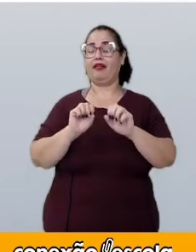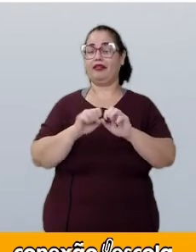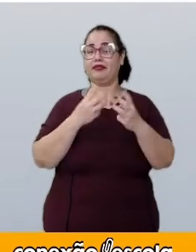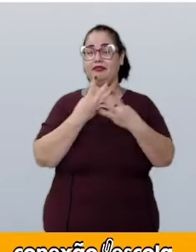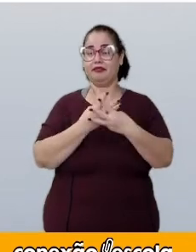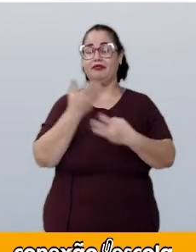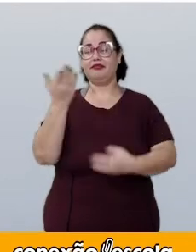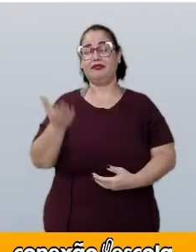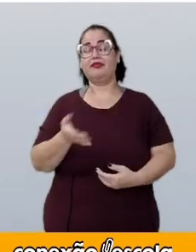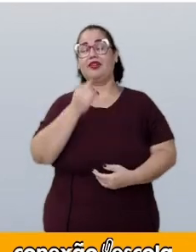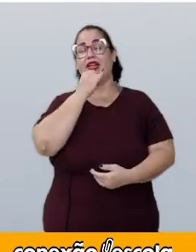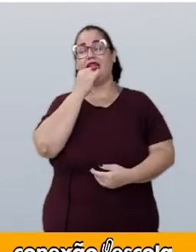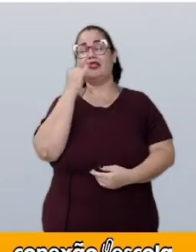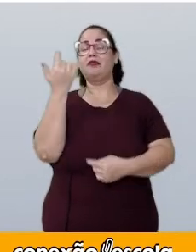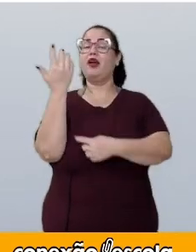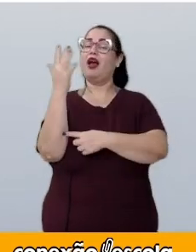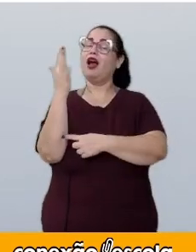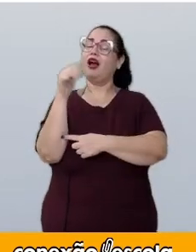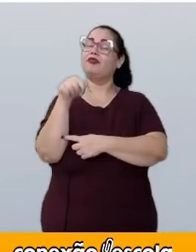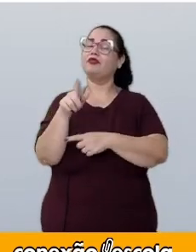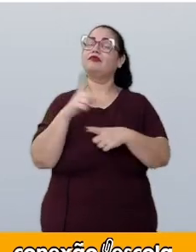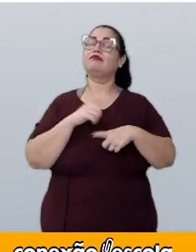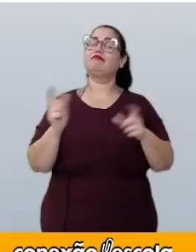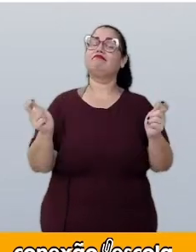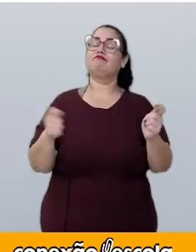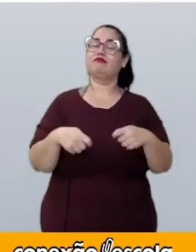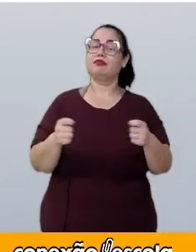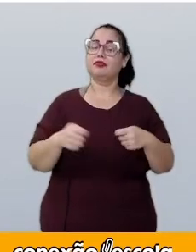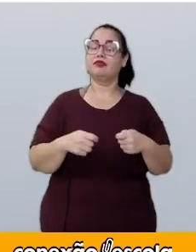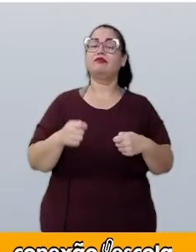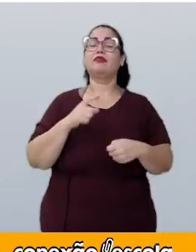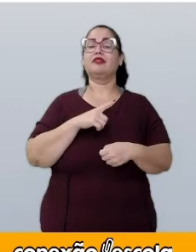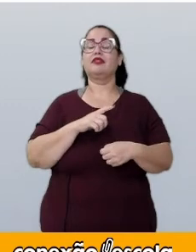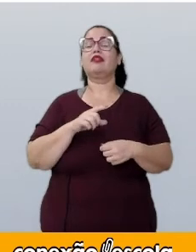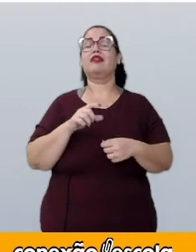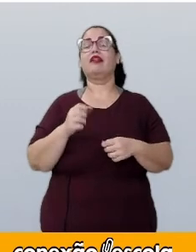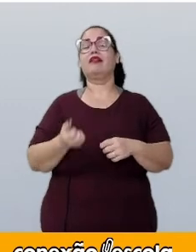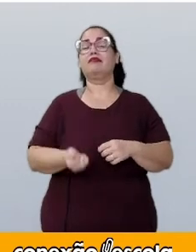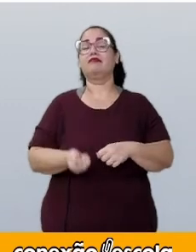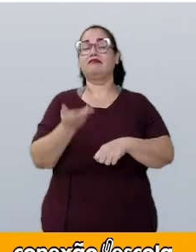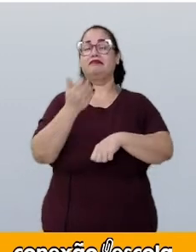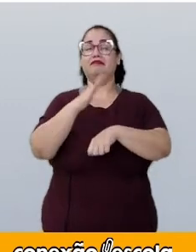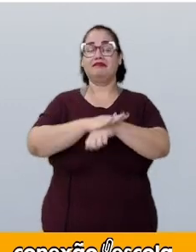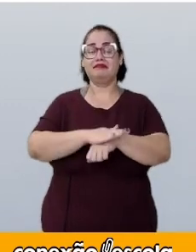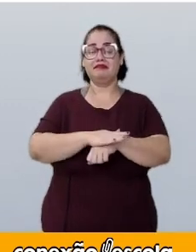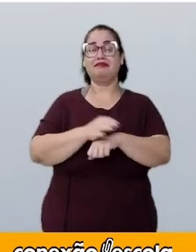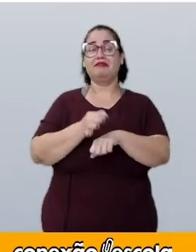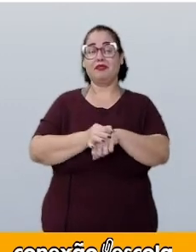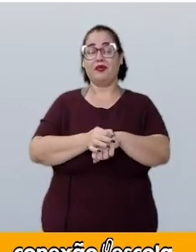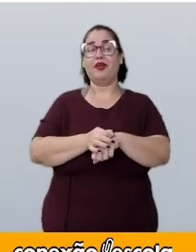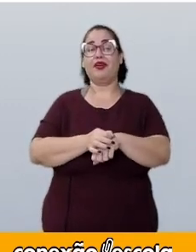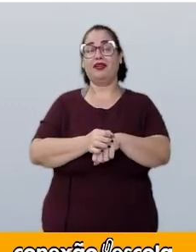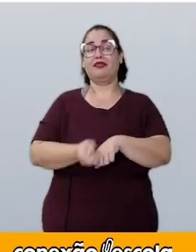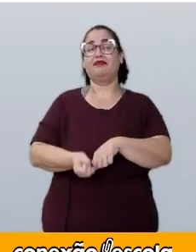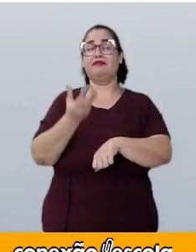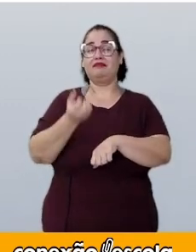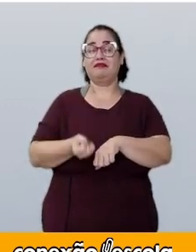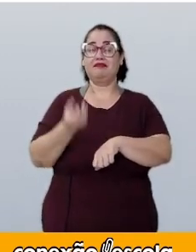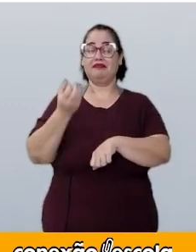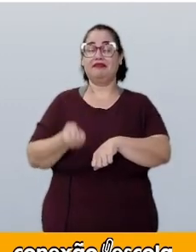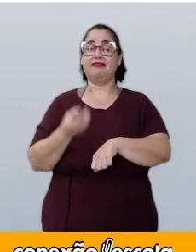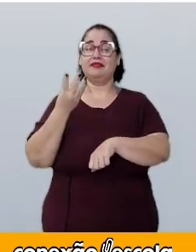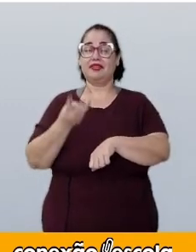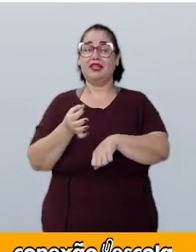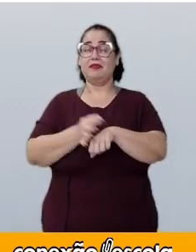dessa árvore, que mostra a possibilidade de sair cara ou coroa, fazendo três lançamentos